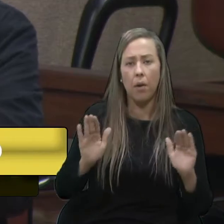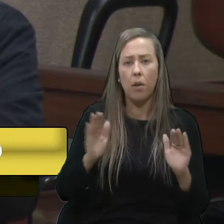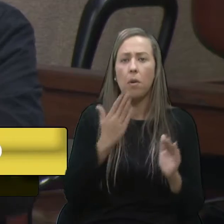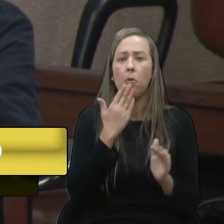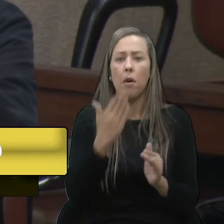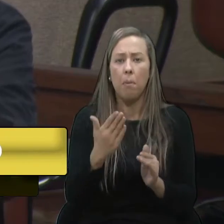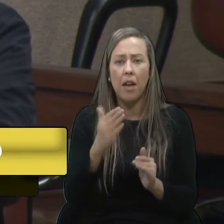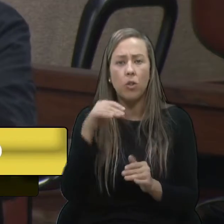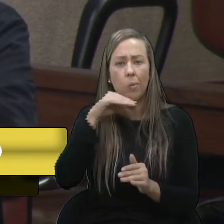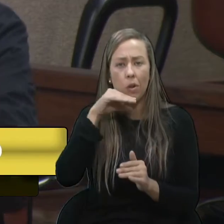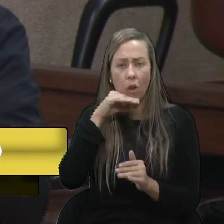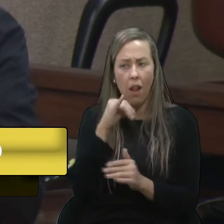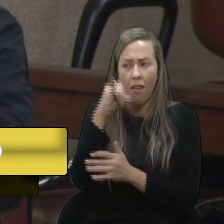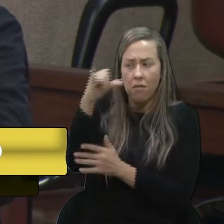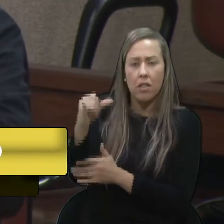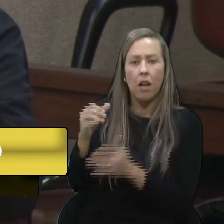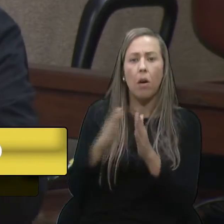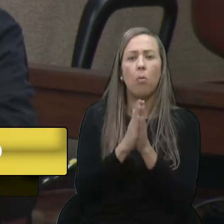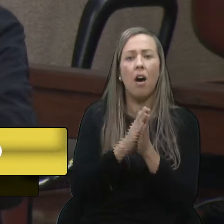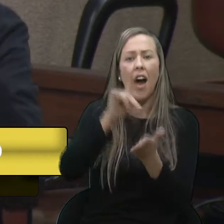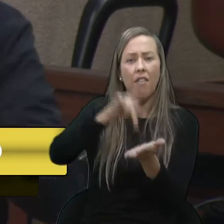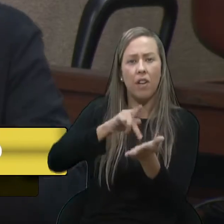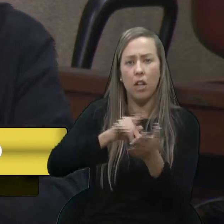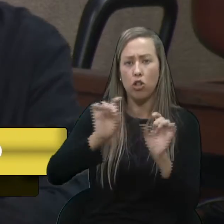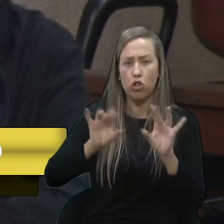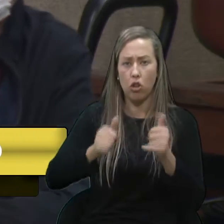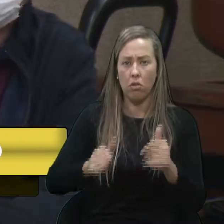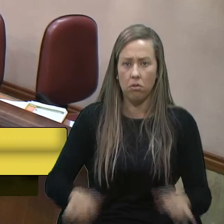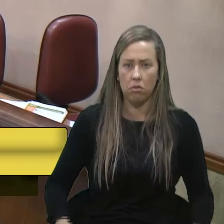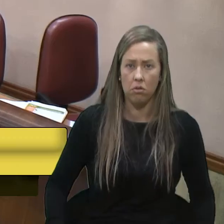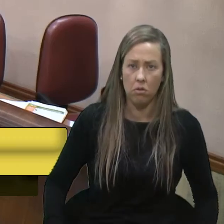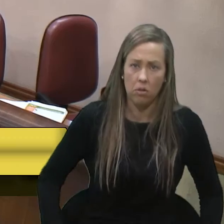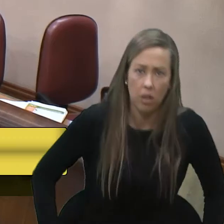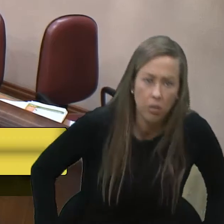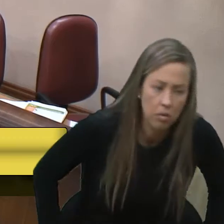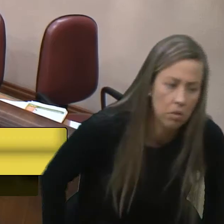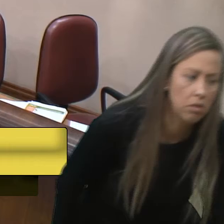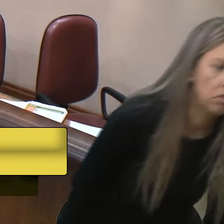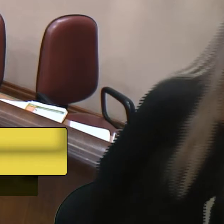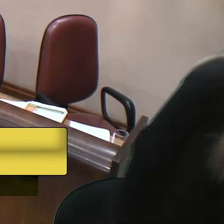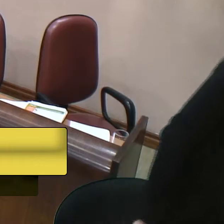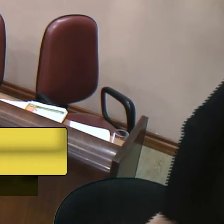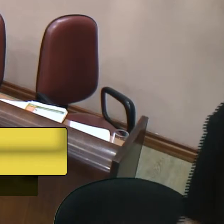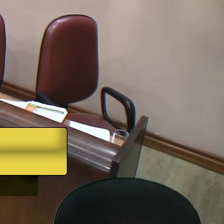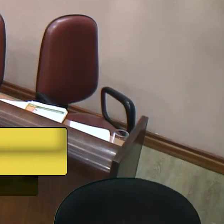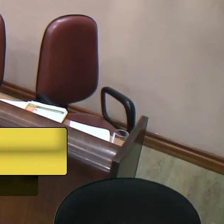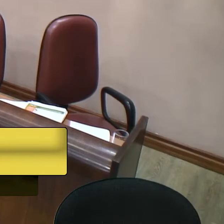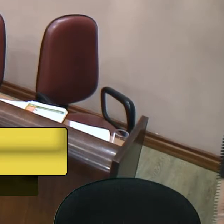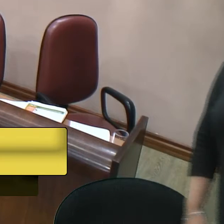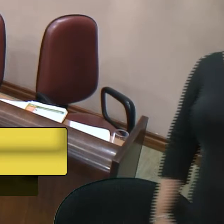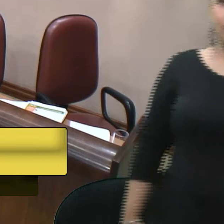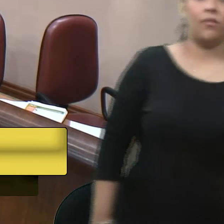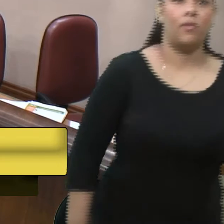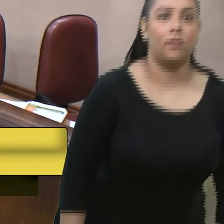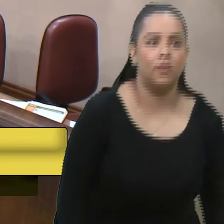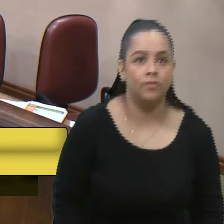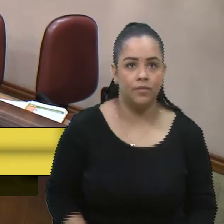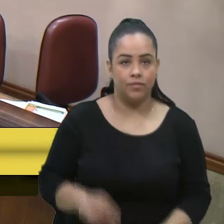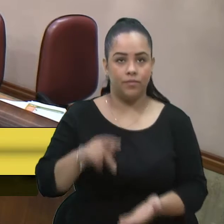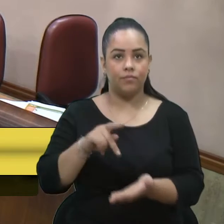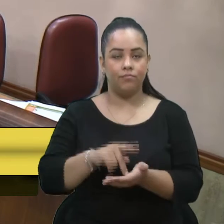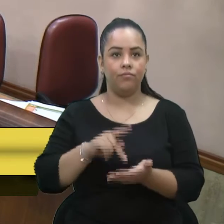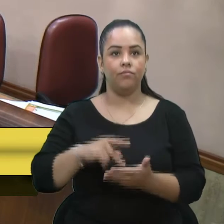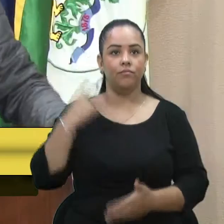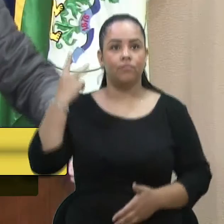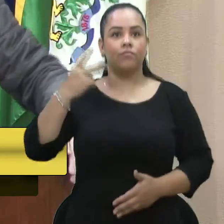vereador Bortola, que seja transmitida a verdade. É só isso. Exatamente, vereador Marcon. E, vereadora Marisol, eu quero deixar claro, a senhora que é